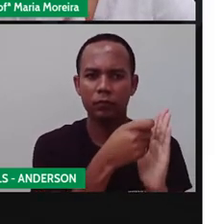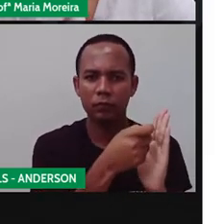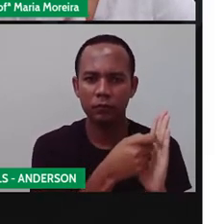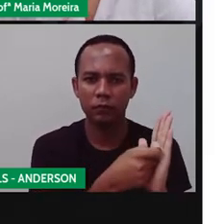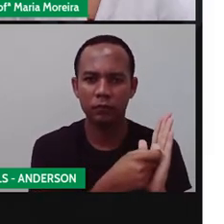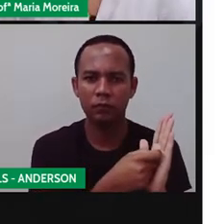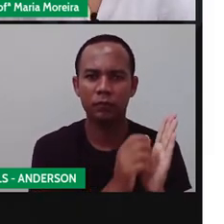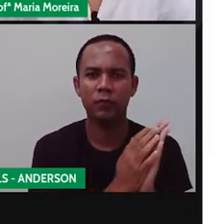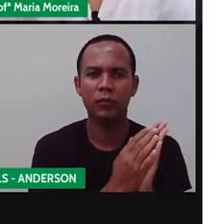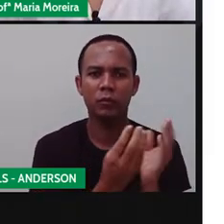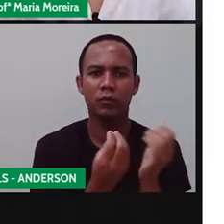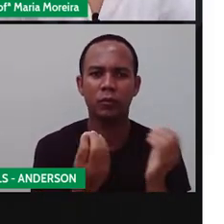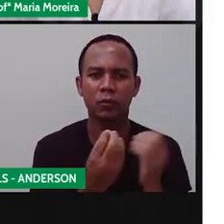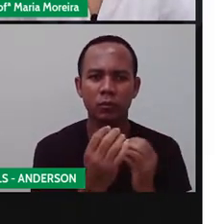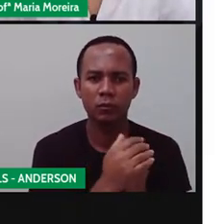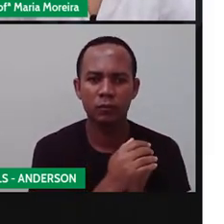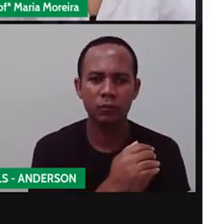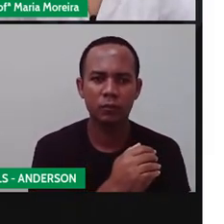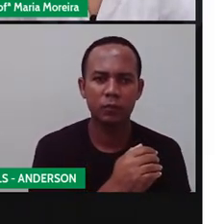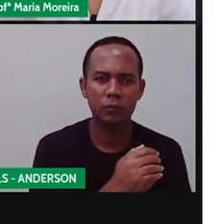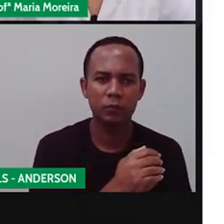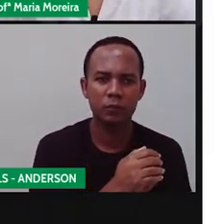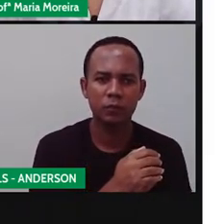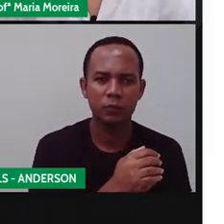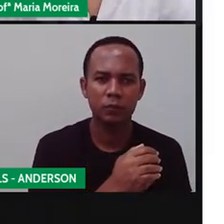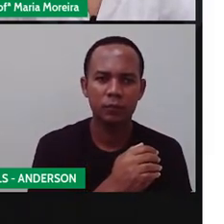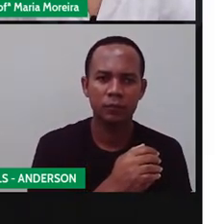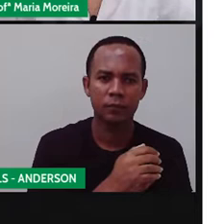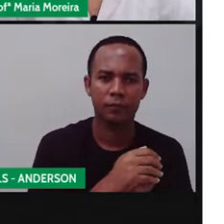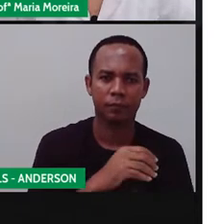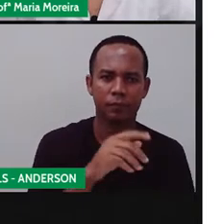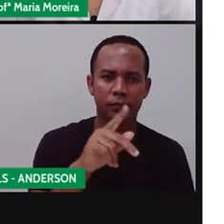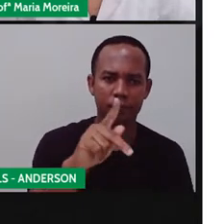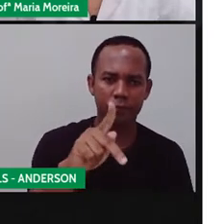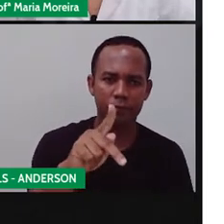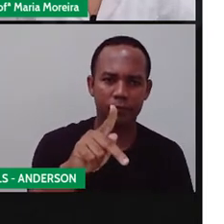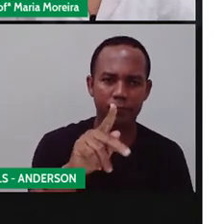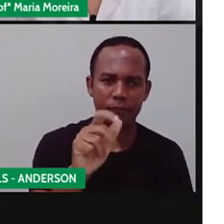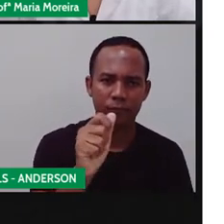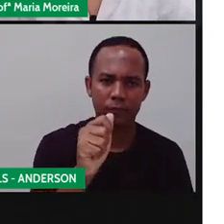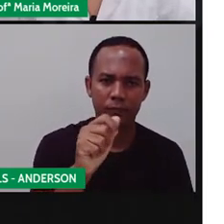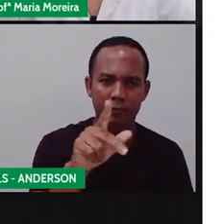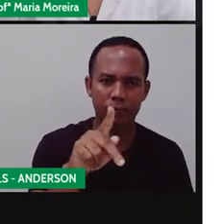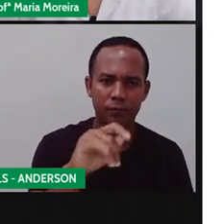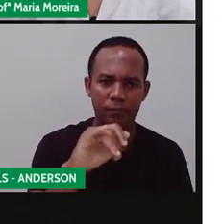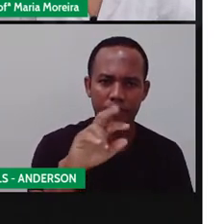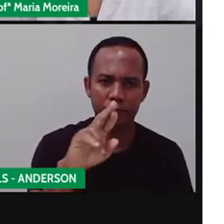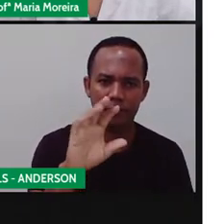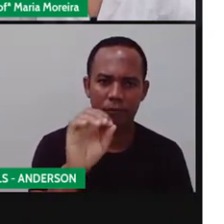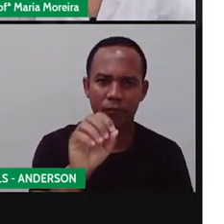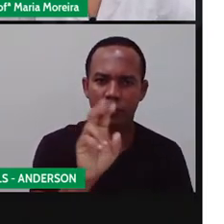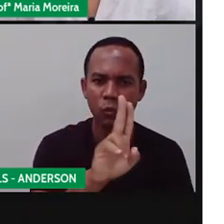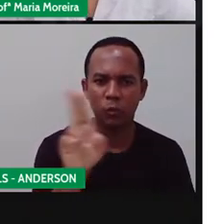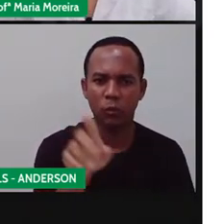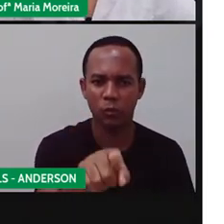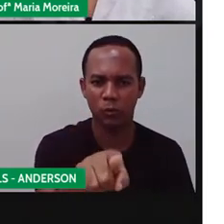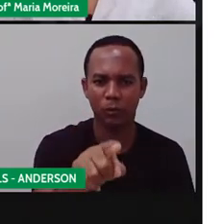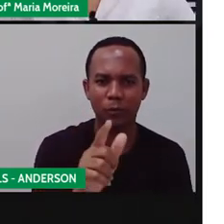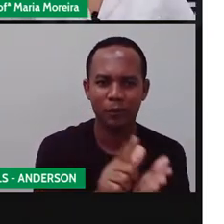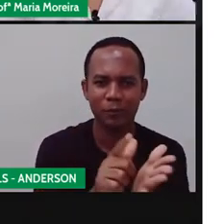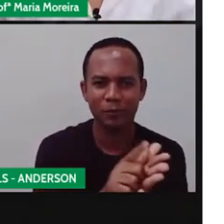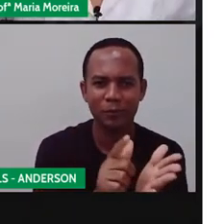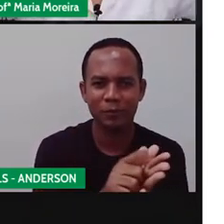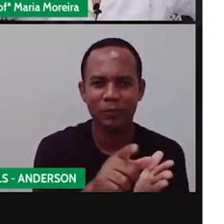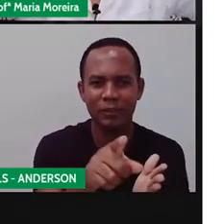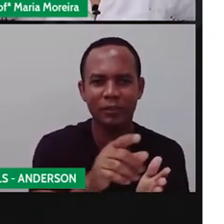E o papiro de Moscou. Esses são compostos por exposições de problemas e suas resoluções.